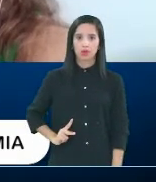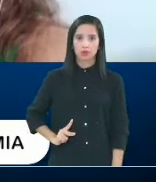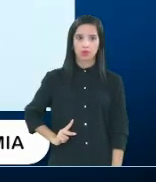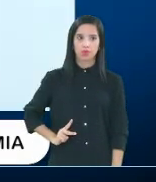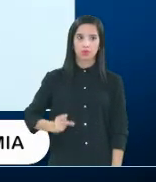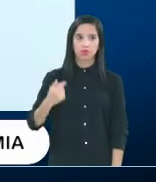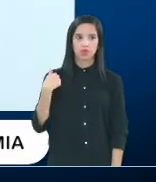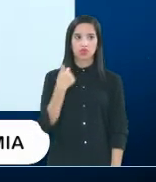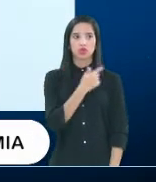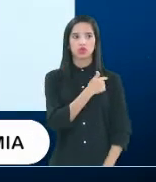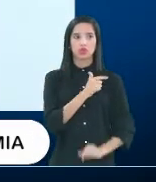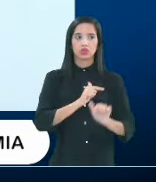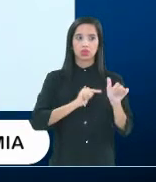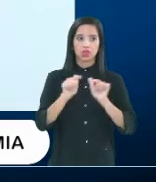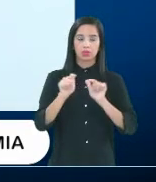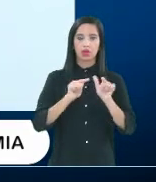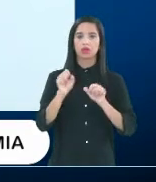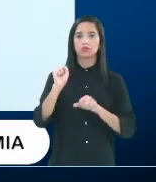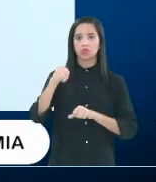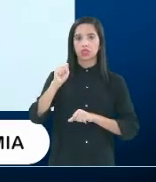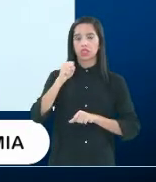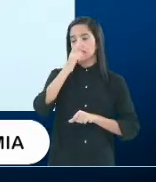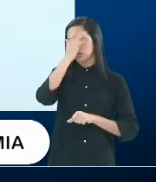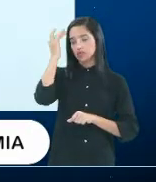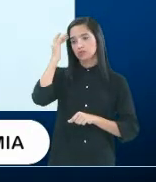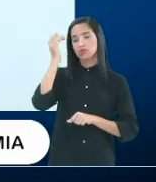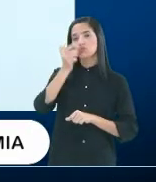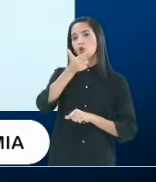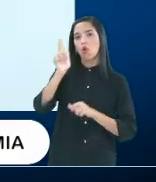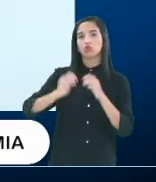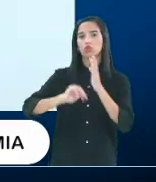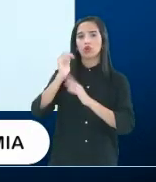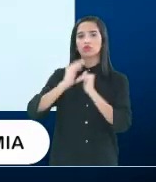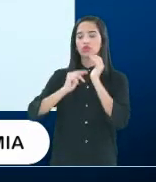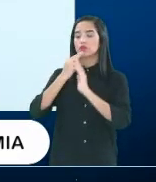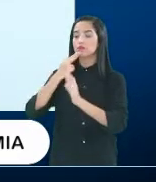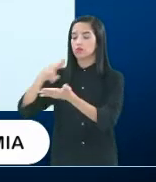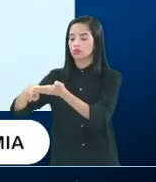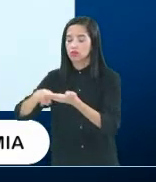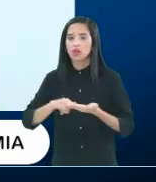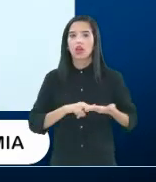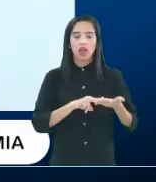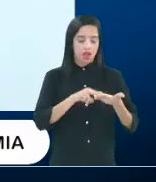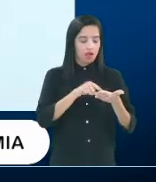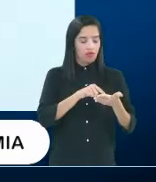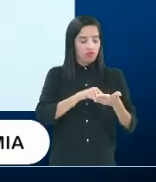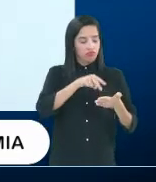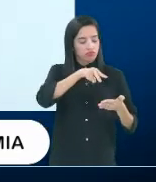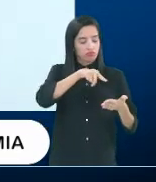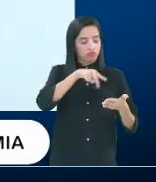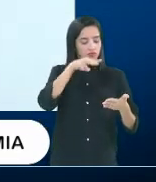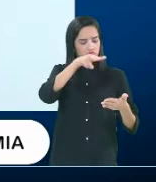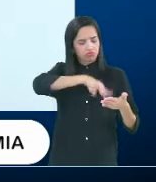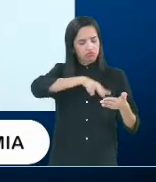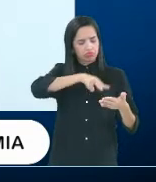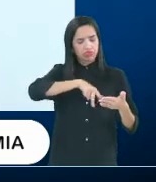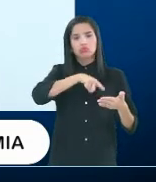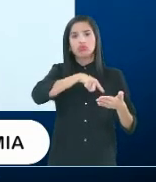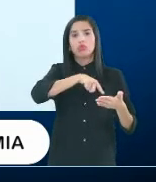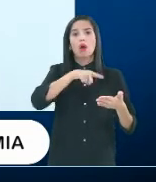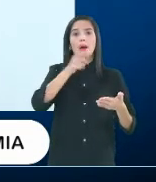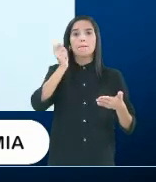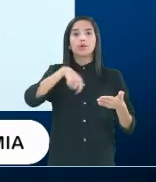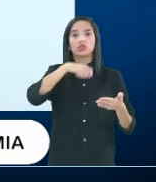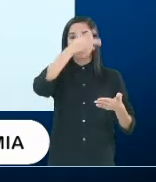a gente sim trabalha com encaminhamentos, é, quando a gente vê a necessidade, por exemplo, de uma